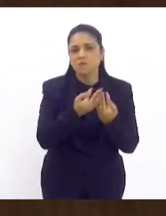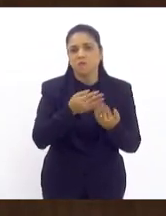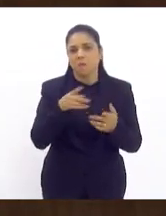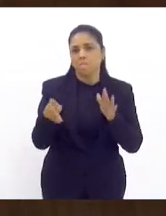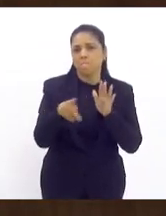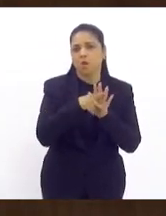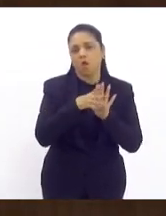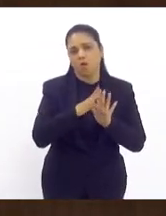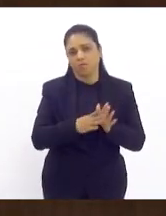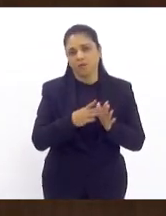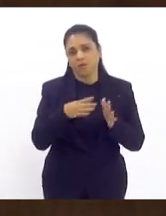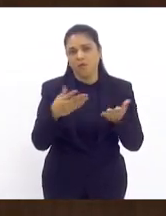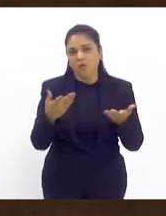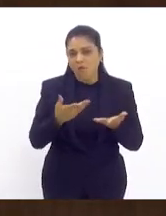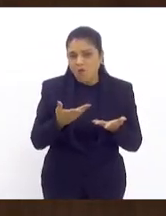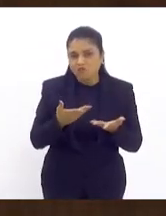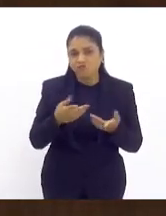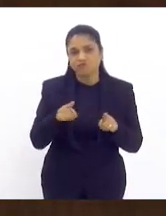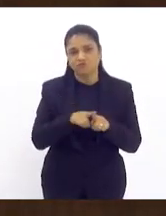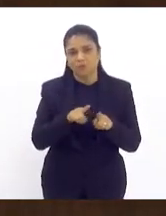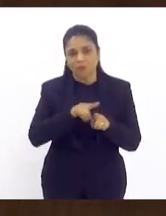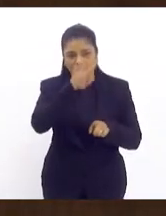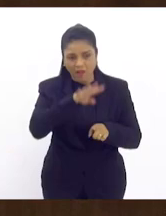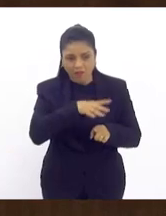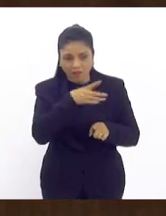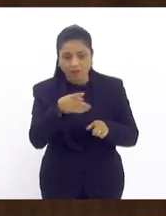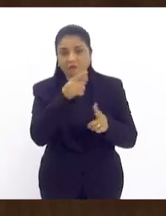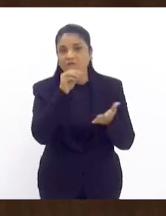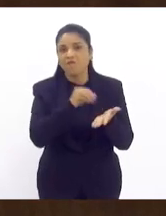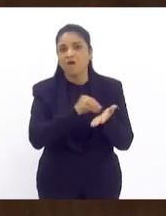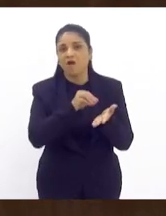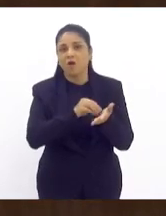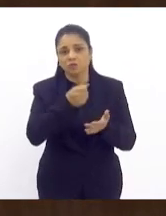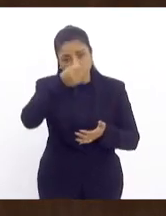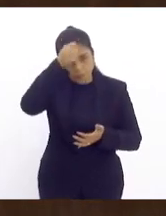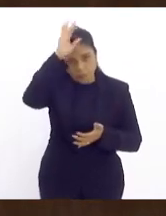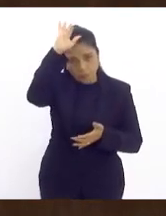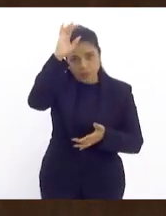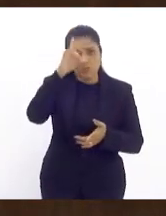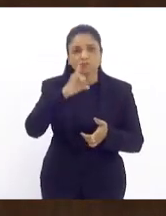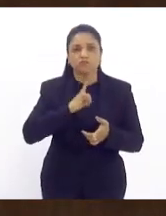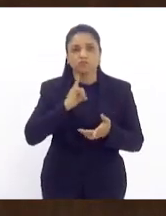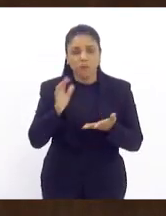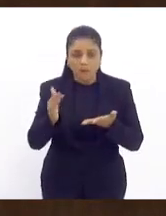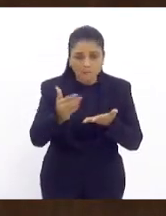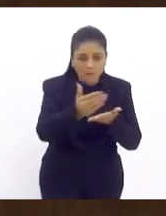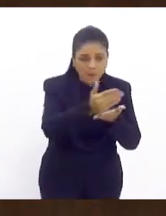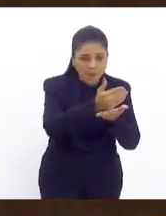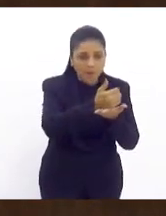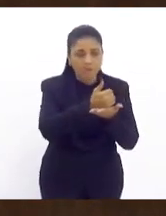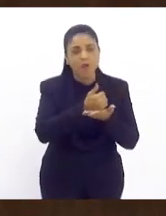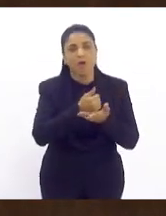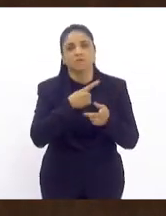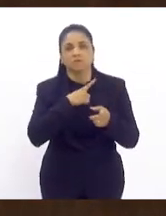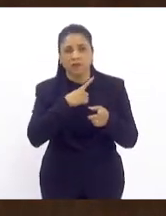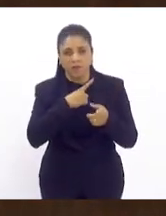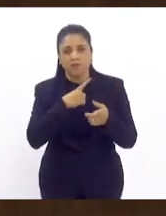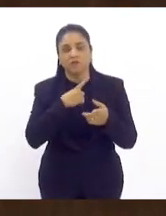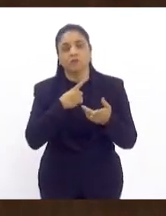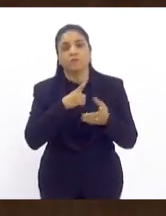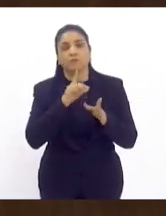grande hoje no quadro dos bombeiros nós tivemos aí um paliativo do temporário mas mesmo assim